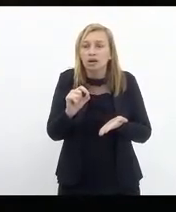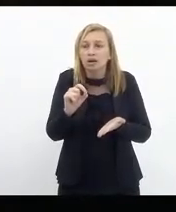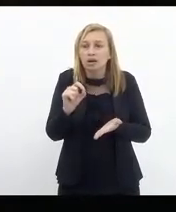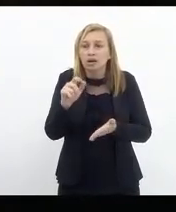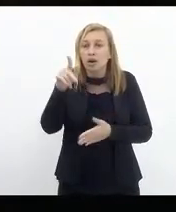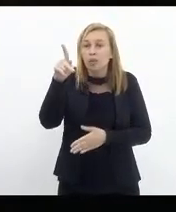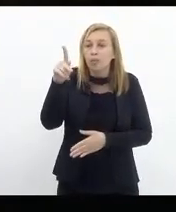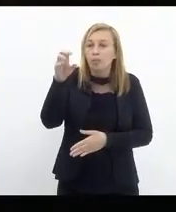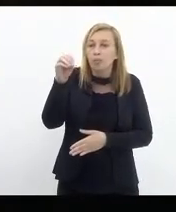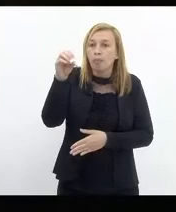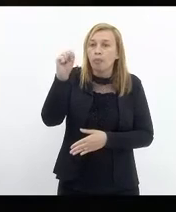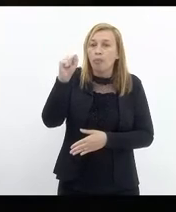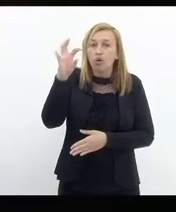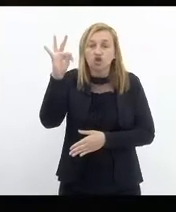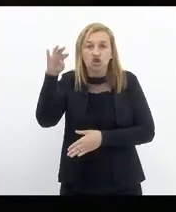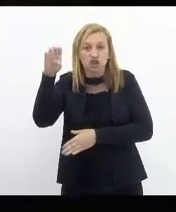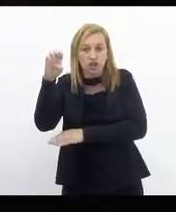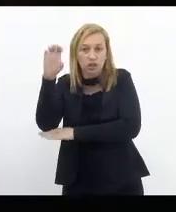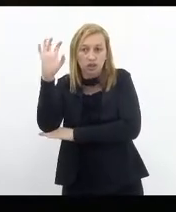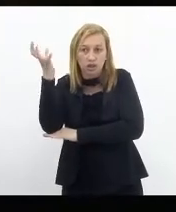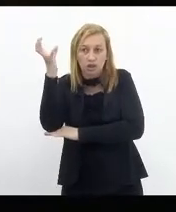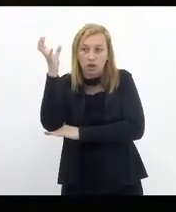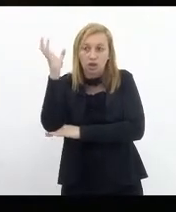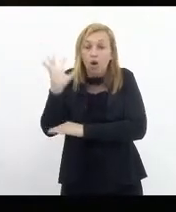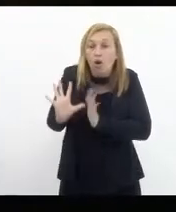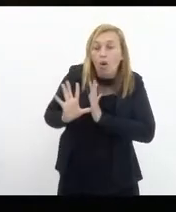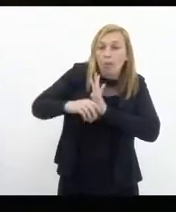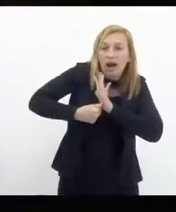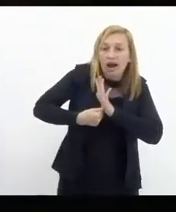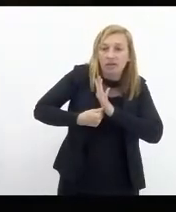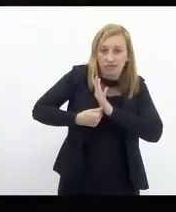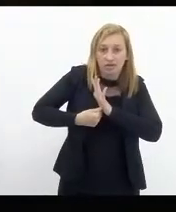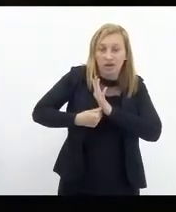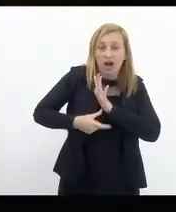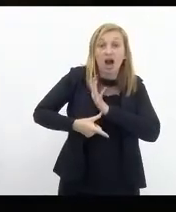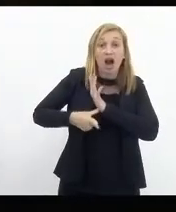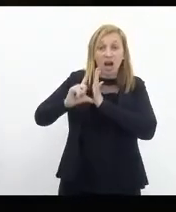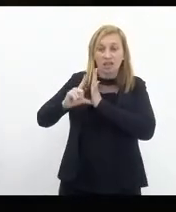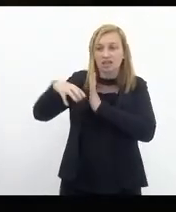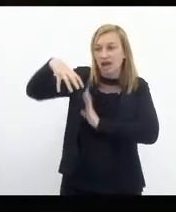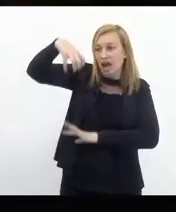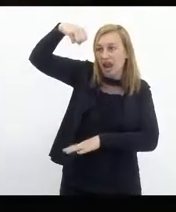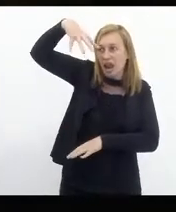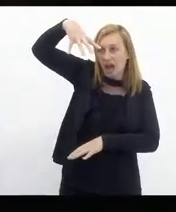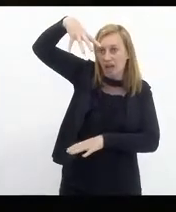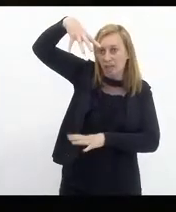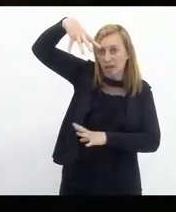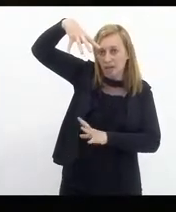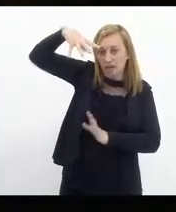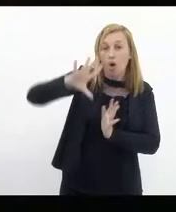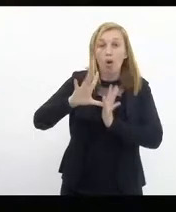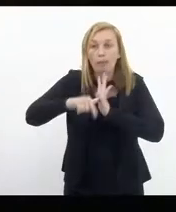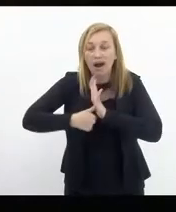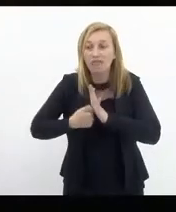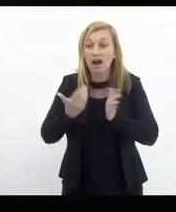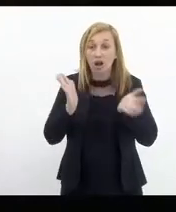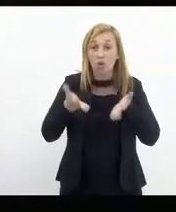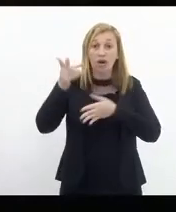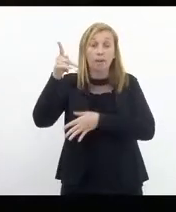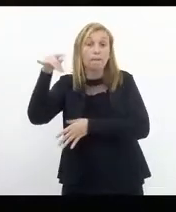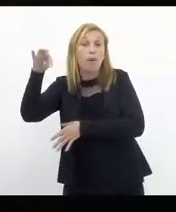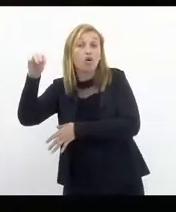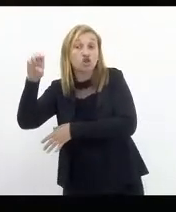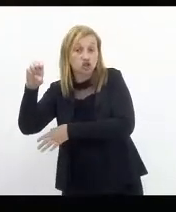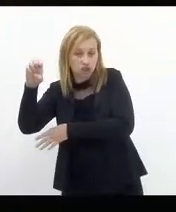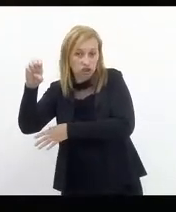antes eram as lâmpadas, agora os postes. Aliás, o projeto desses postes, eu sempre critiquei, porque a